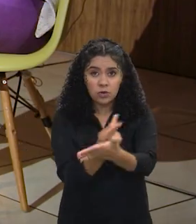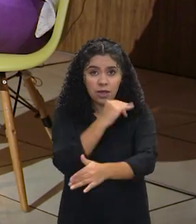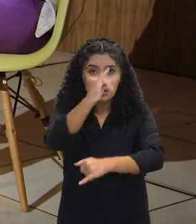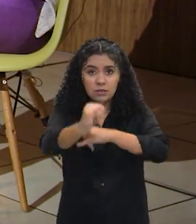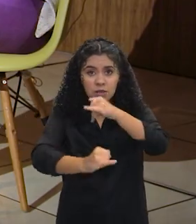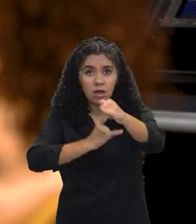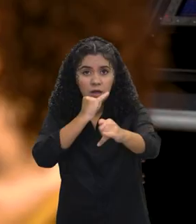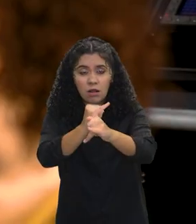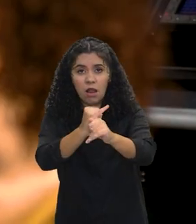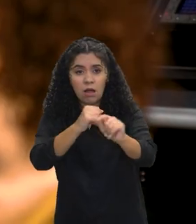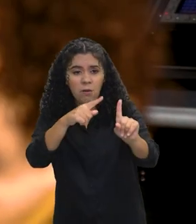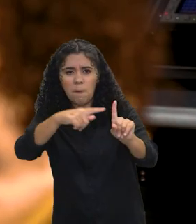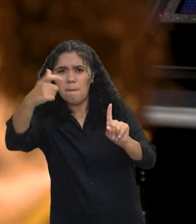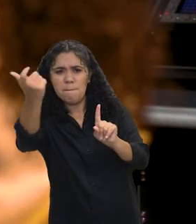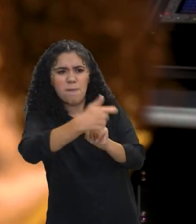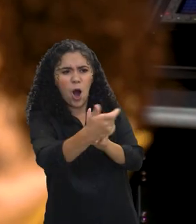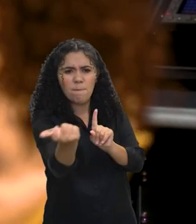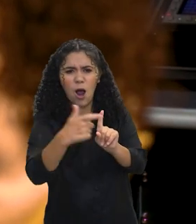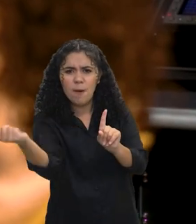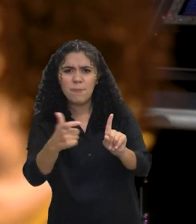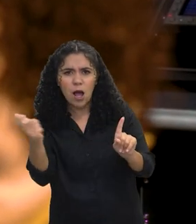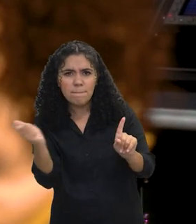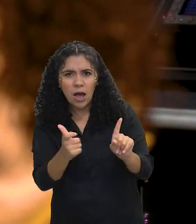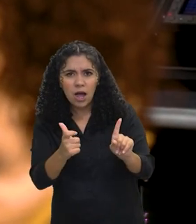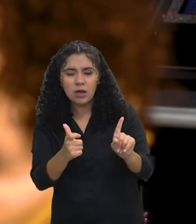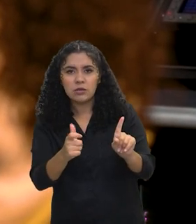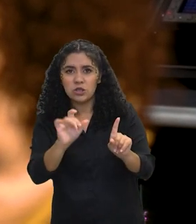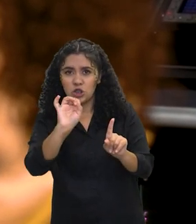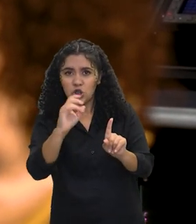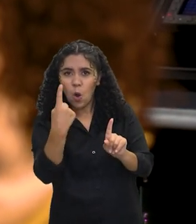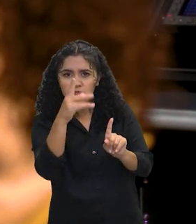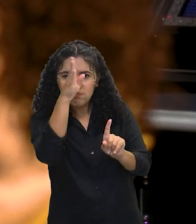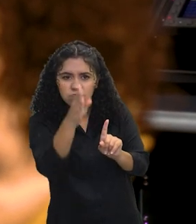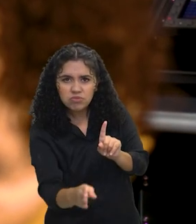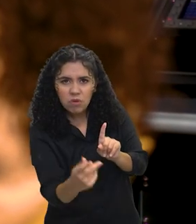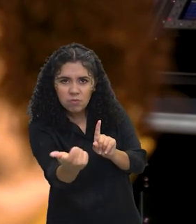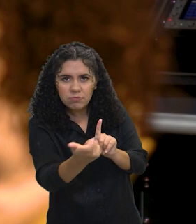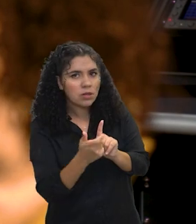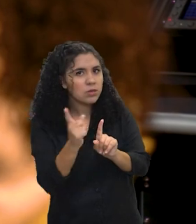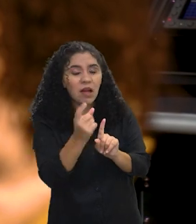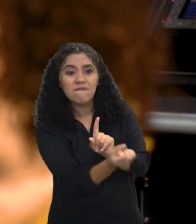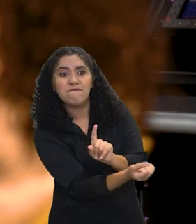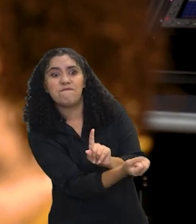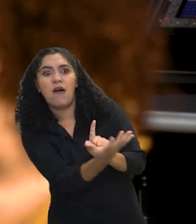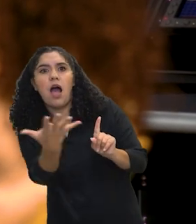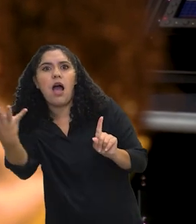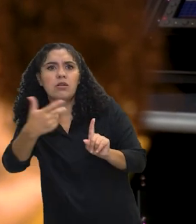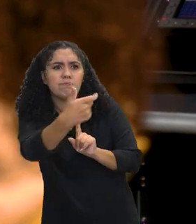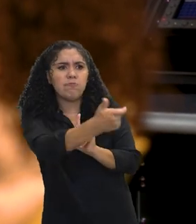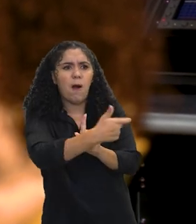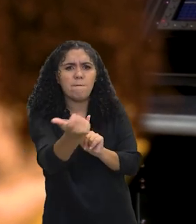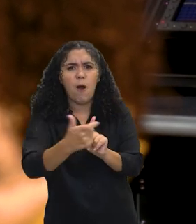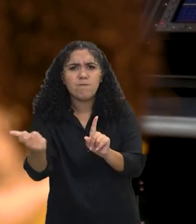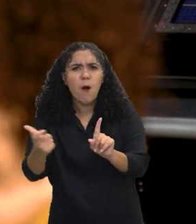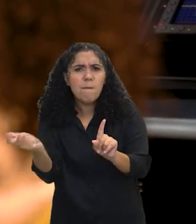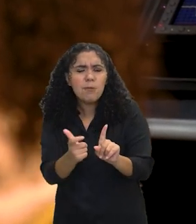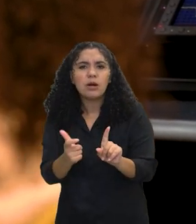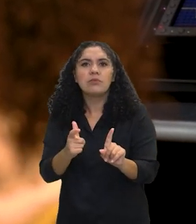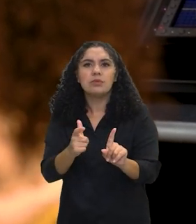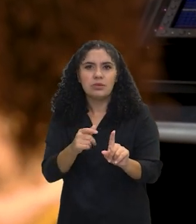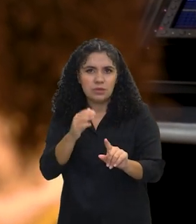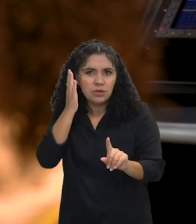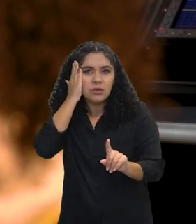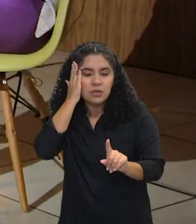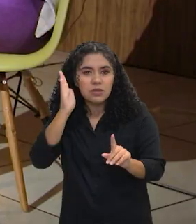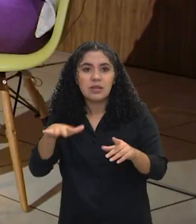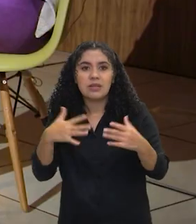no ambiente online, ela não é atacada sozinha, ela está sendo atacada por, às vezes, mil pessoas. Há um ambiente de, o que a gente chama de uma ação de